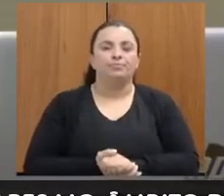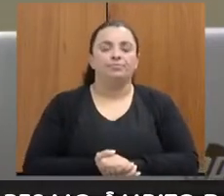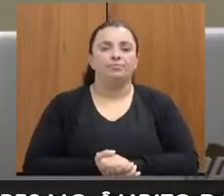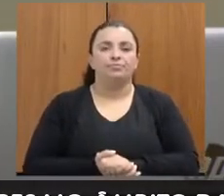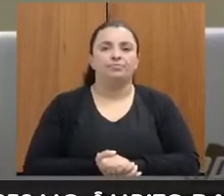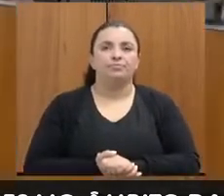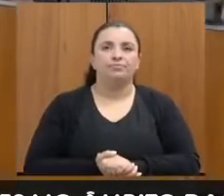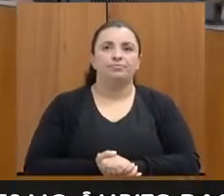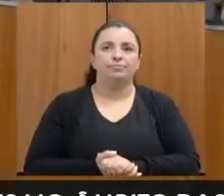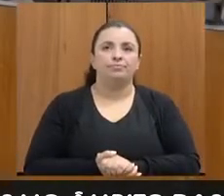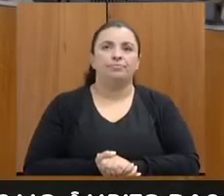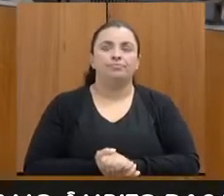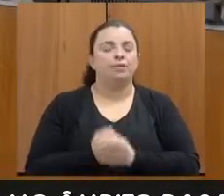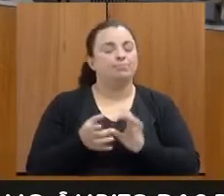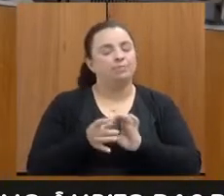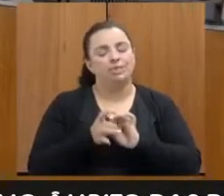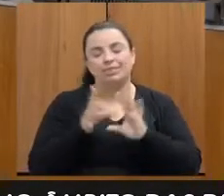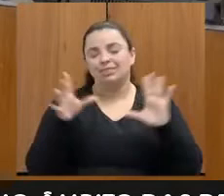palavra está franca.